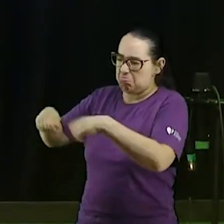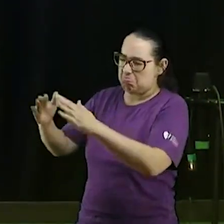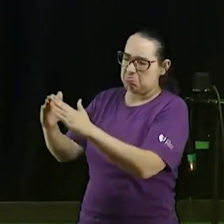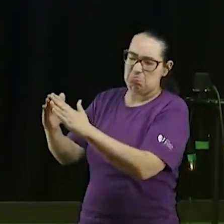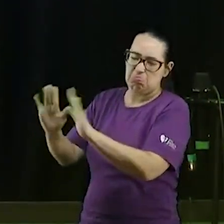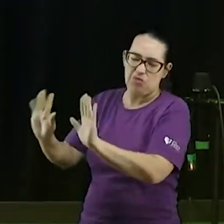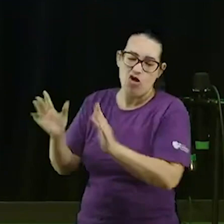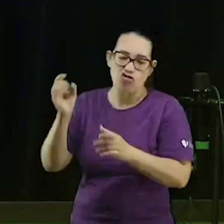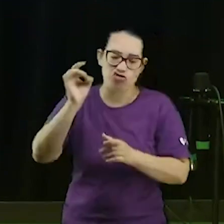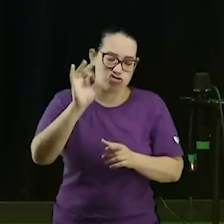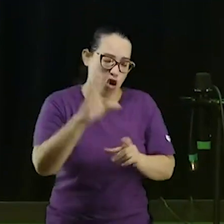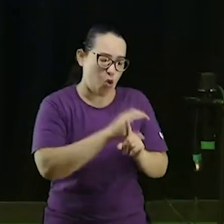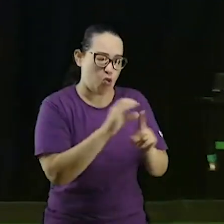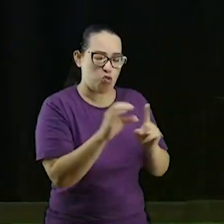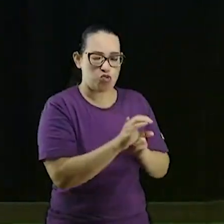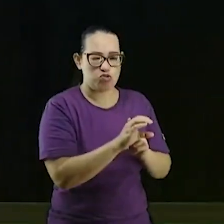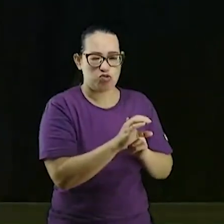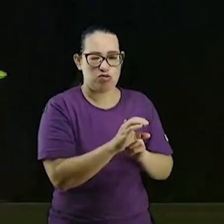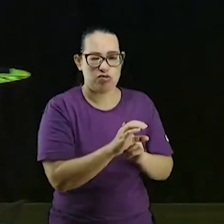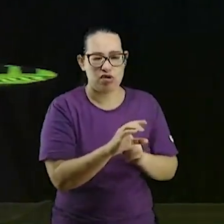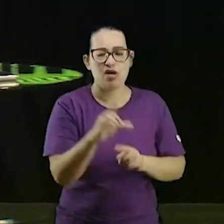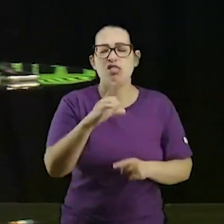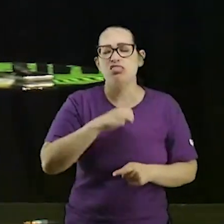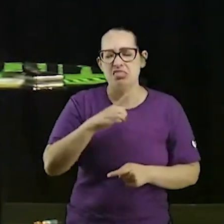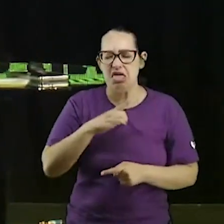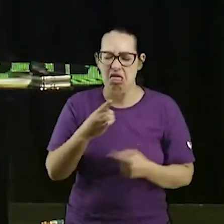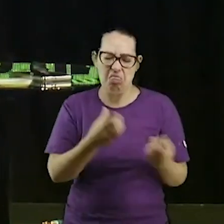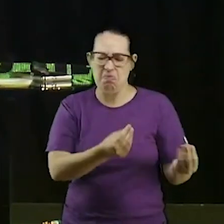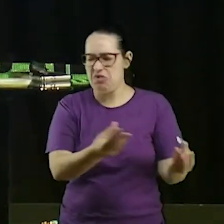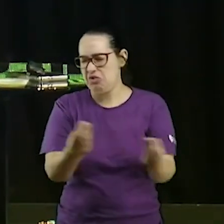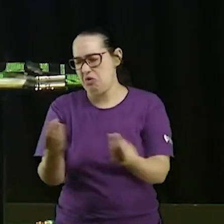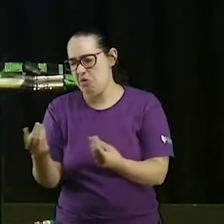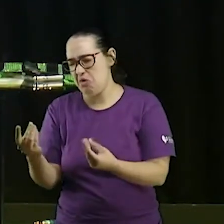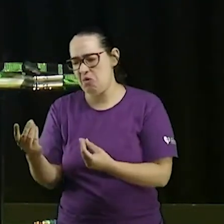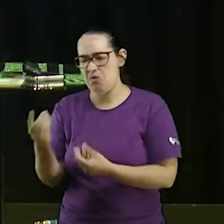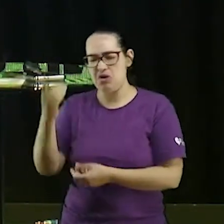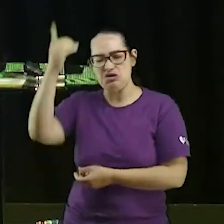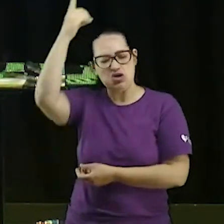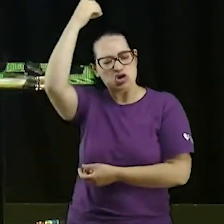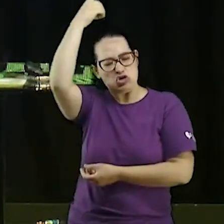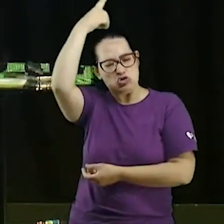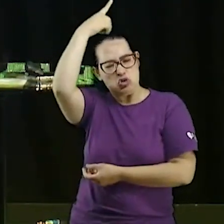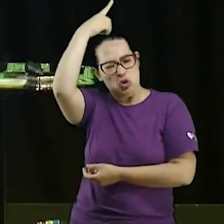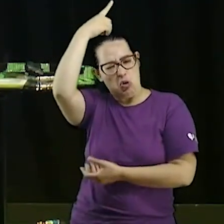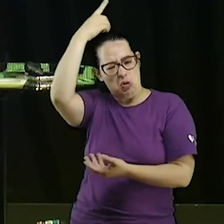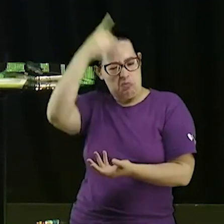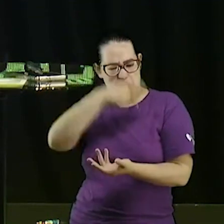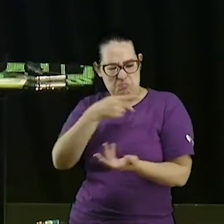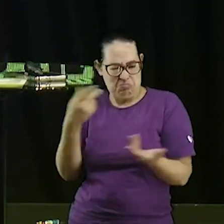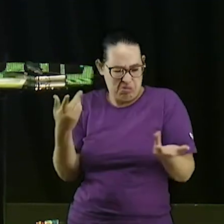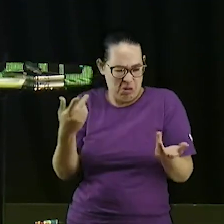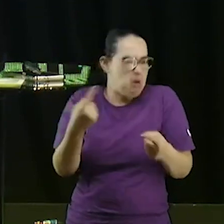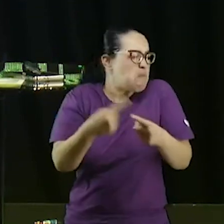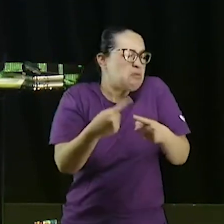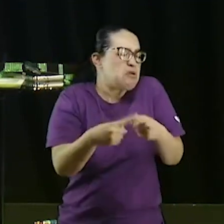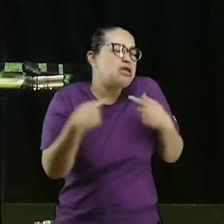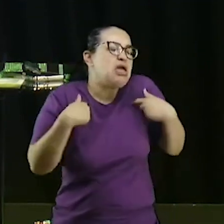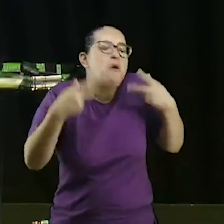usando dom já tem tanta gente ministrando pastor para que que eu vou ministrar